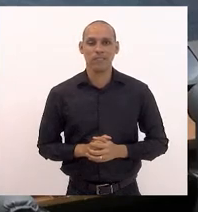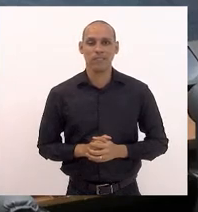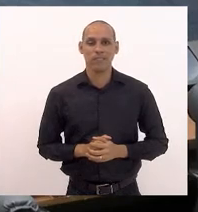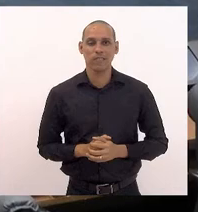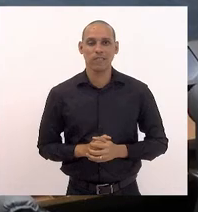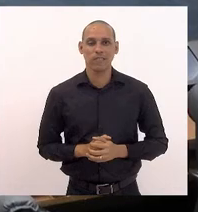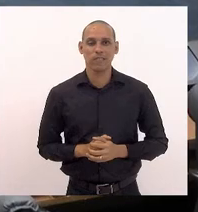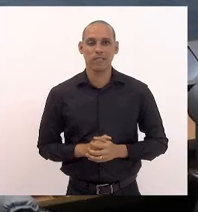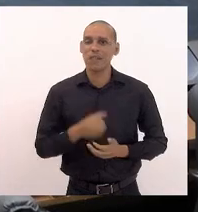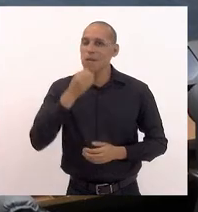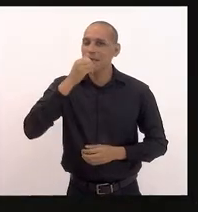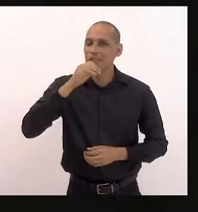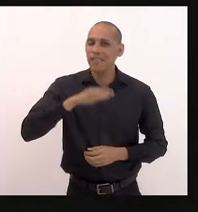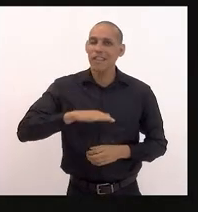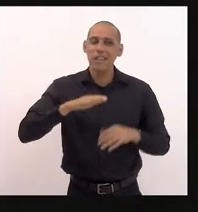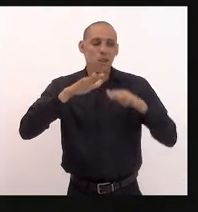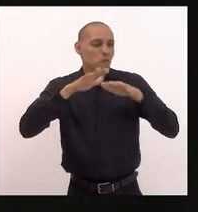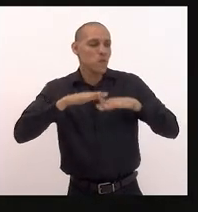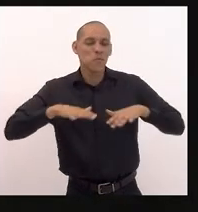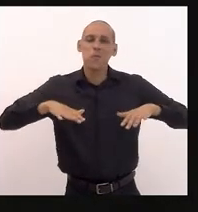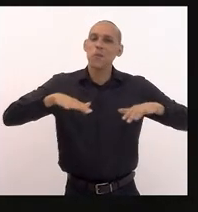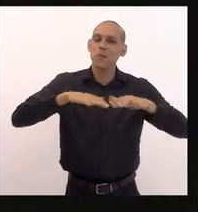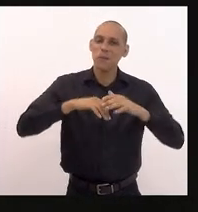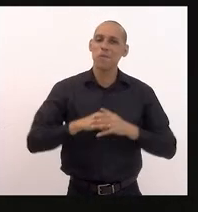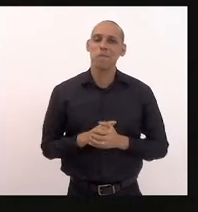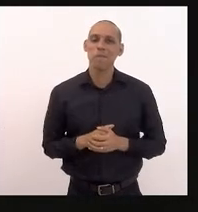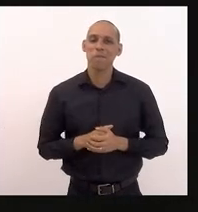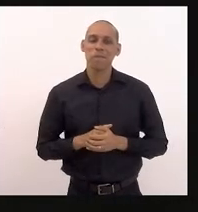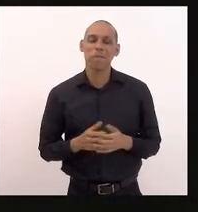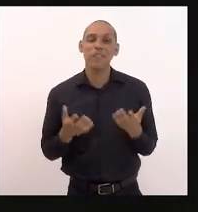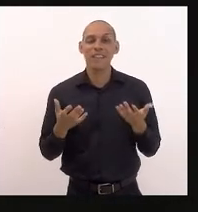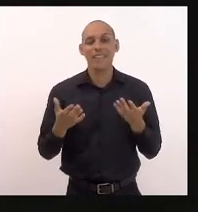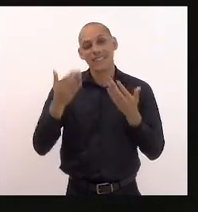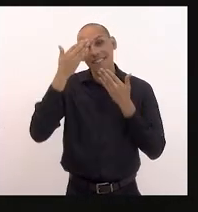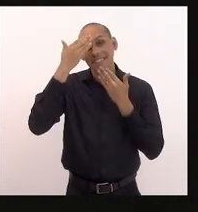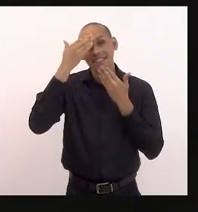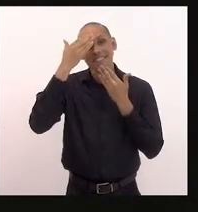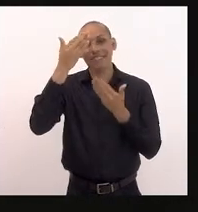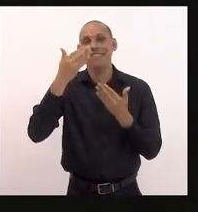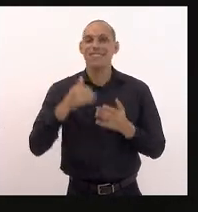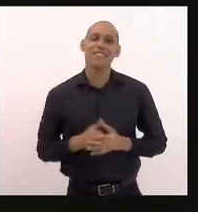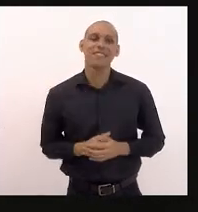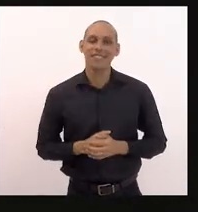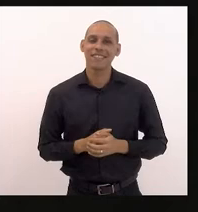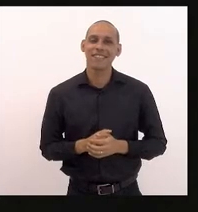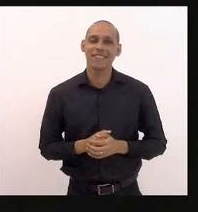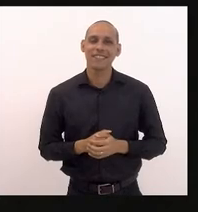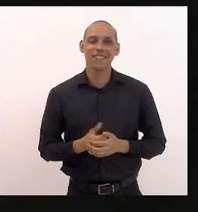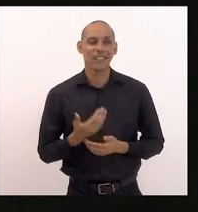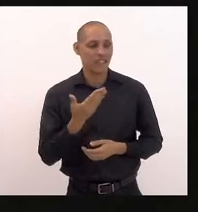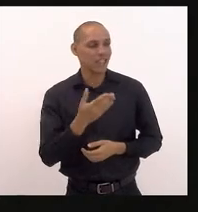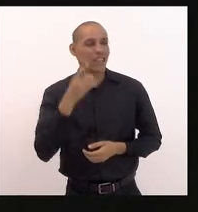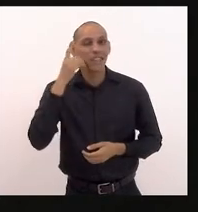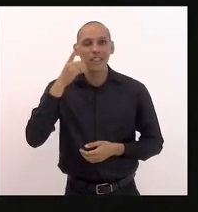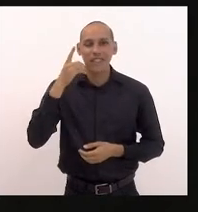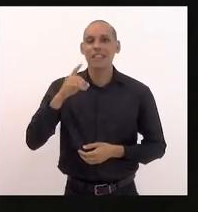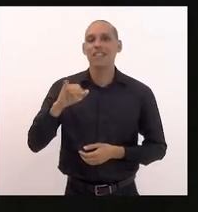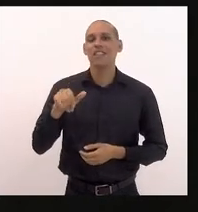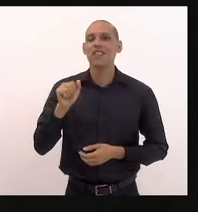Boa tarde a todas e todos eu quero aqui agradecer a gentileza do deputado Jague